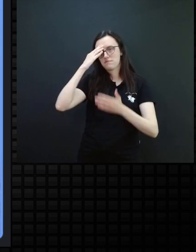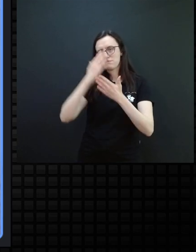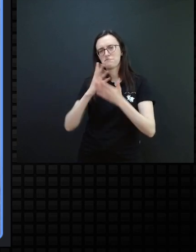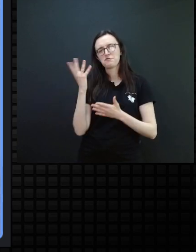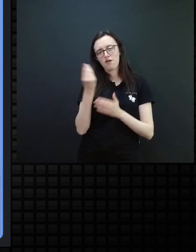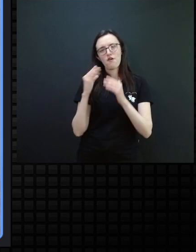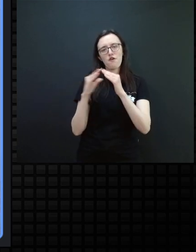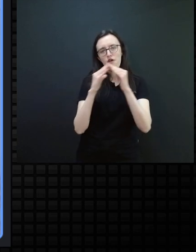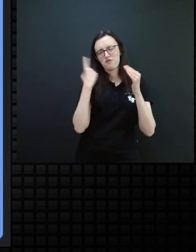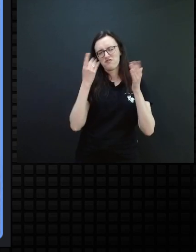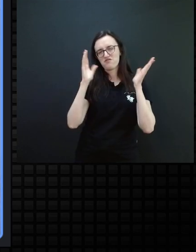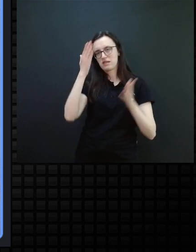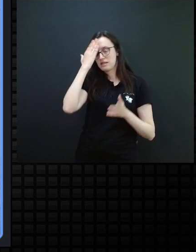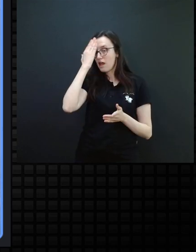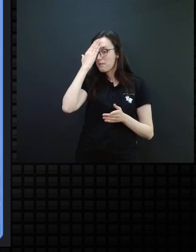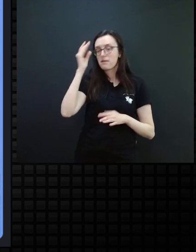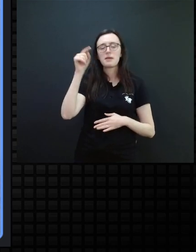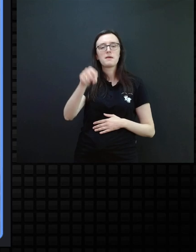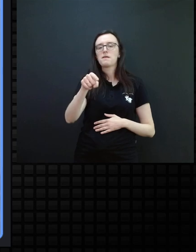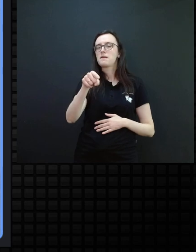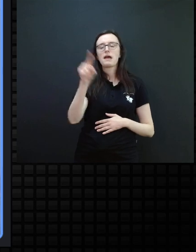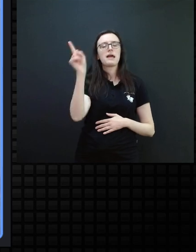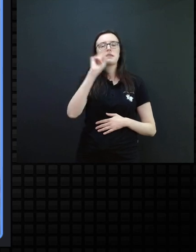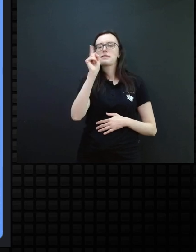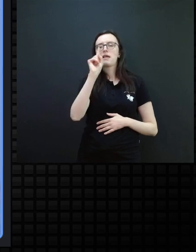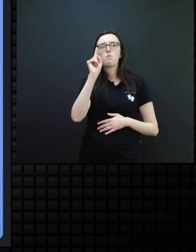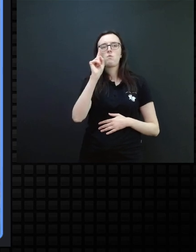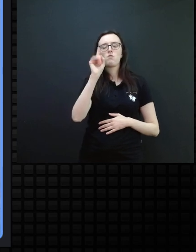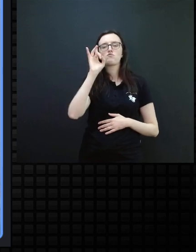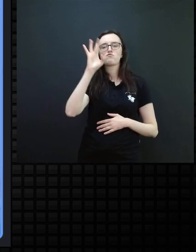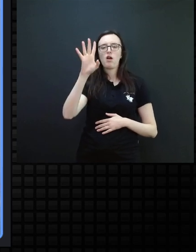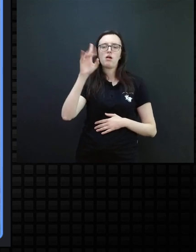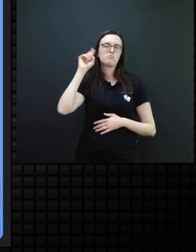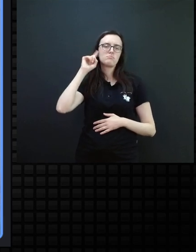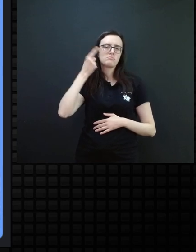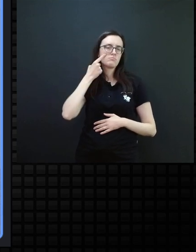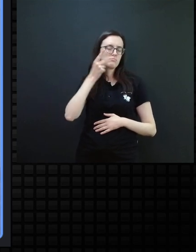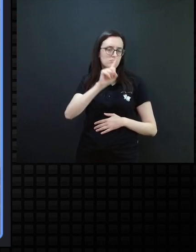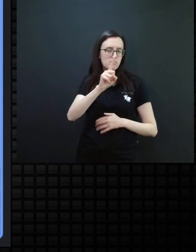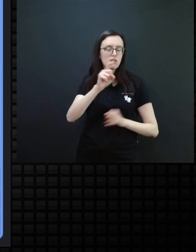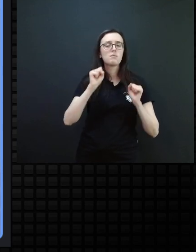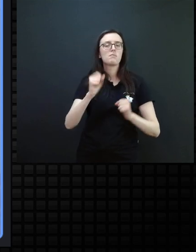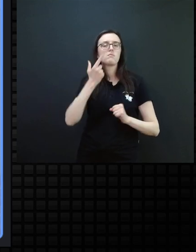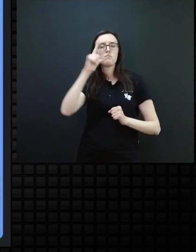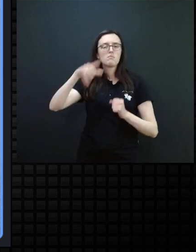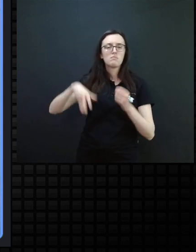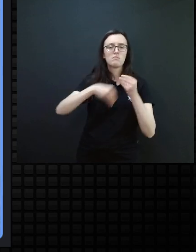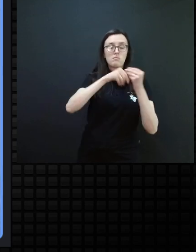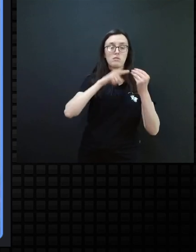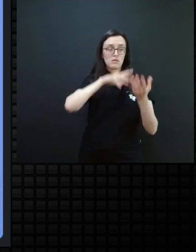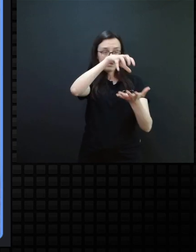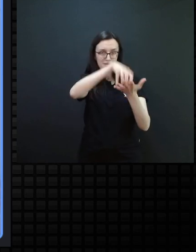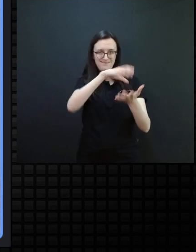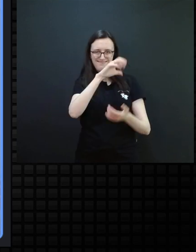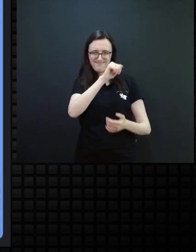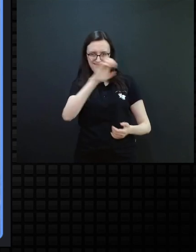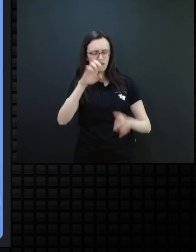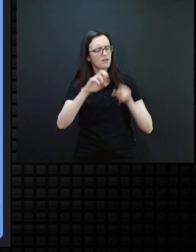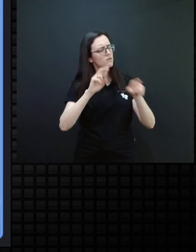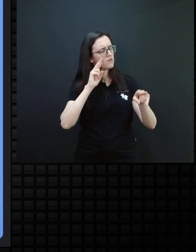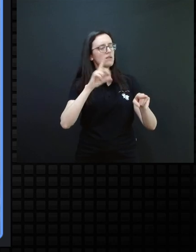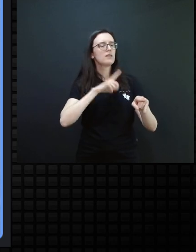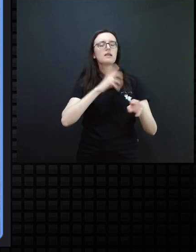concordamos e sabemos que não é cometido só pela surda de cegueira, mas dentro do centro de atendimento eu tenho crianças que